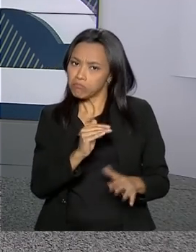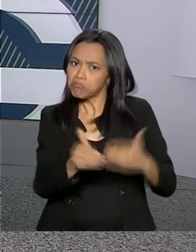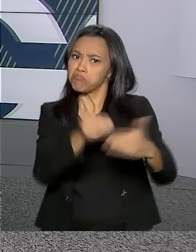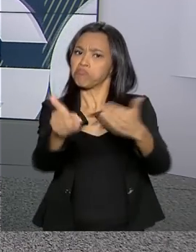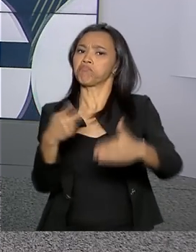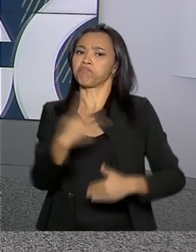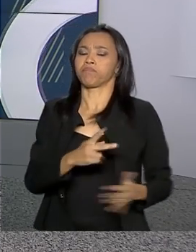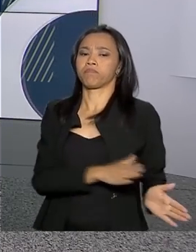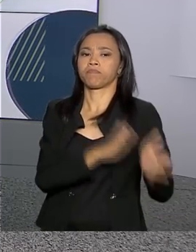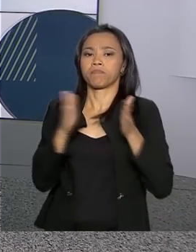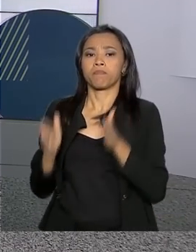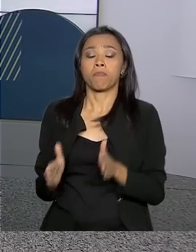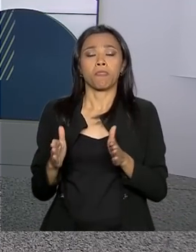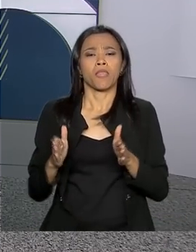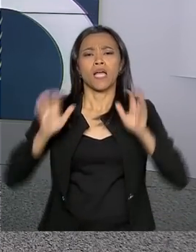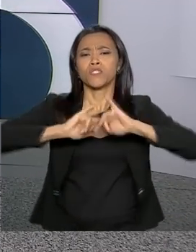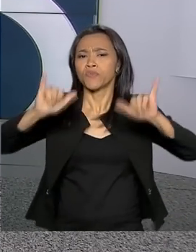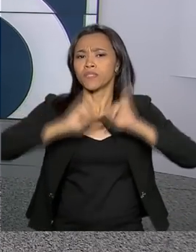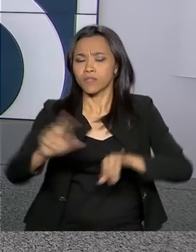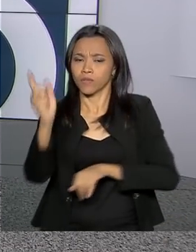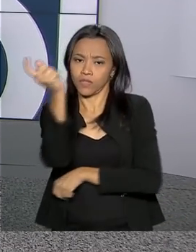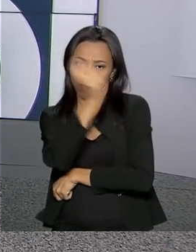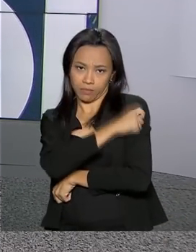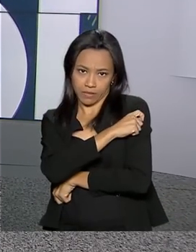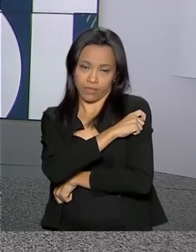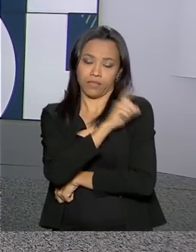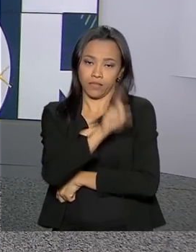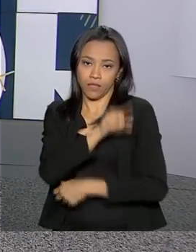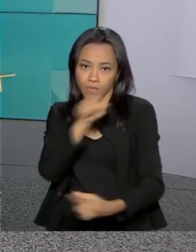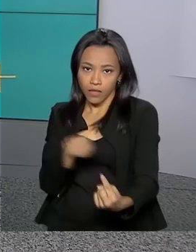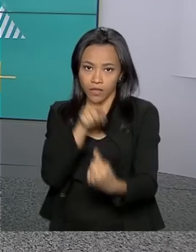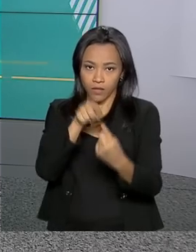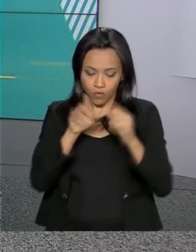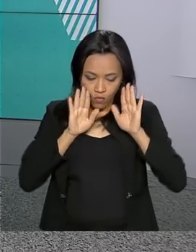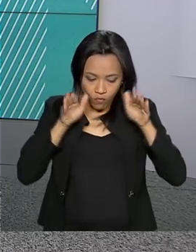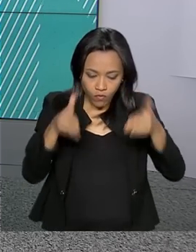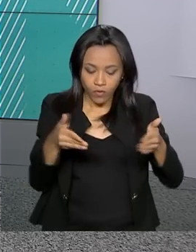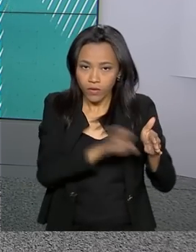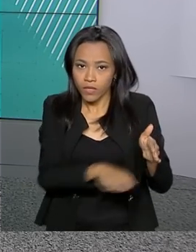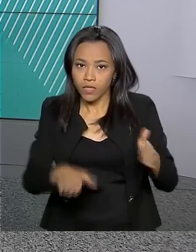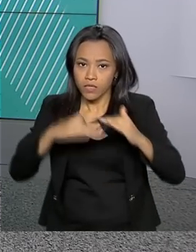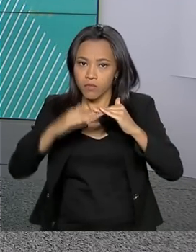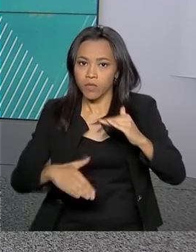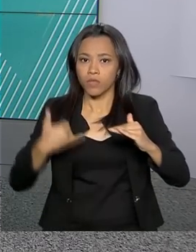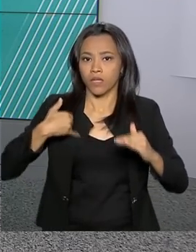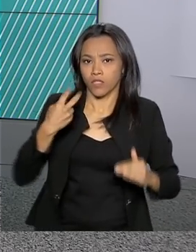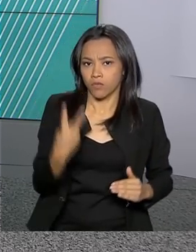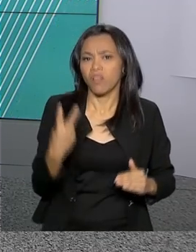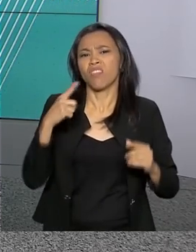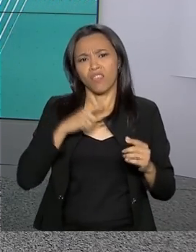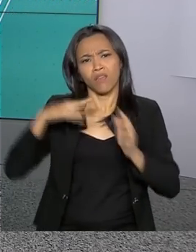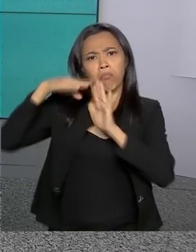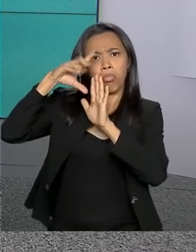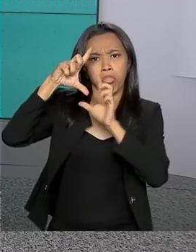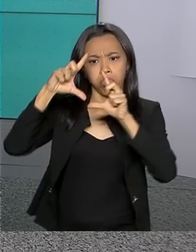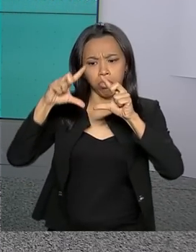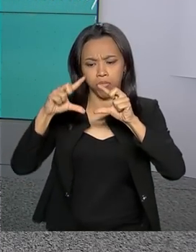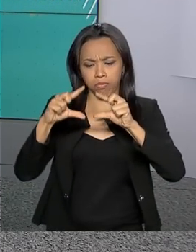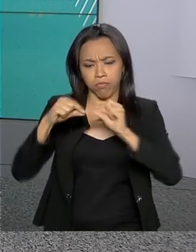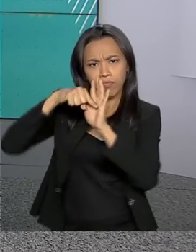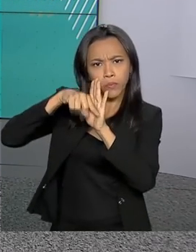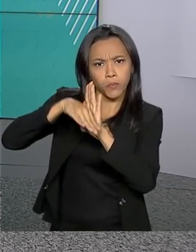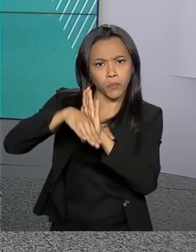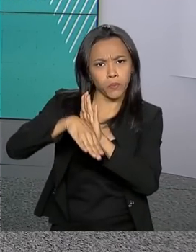Todas as campanhas de vacinação destinadas a crianças menores de 2 anos vêm registrando queda desde 2011.